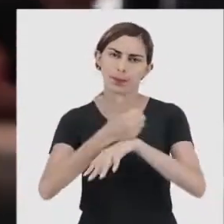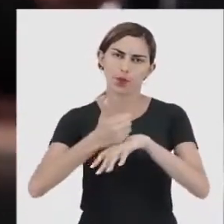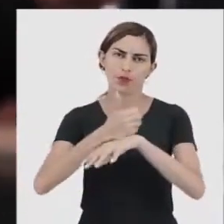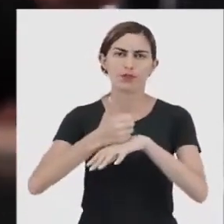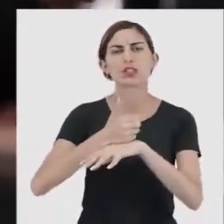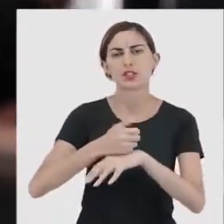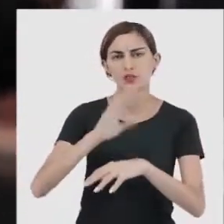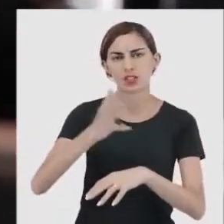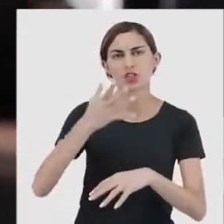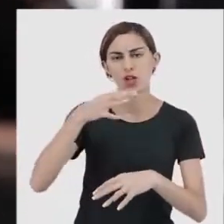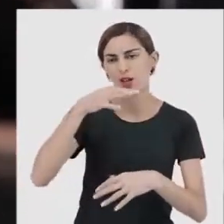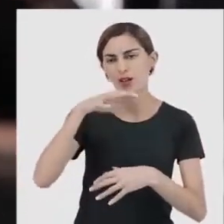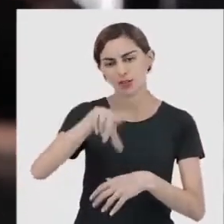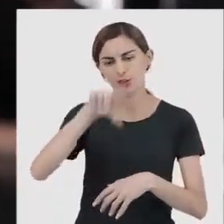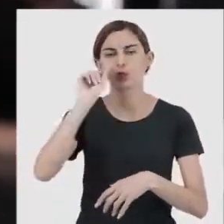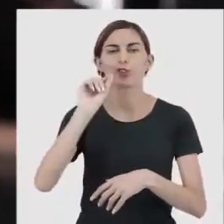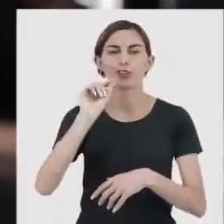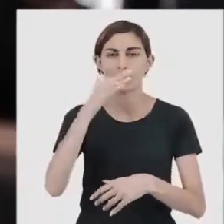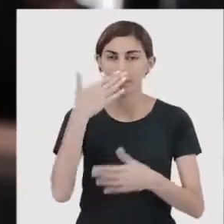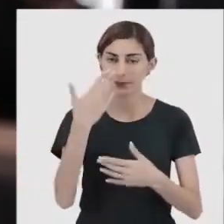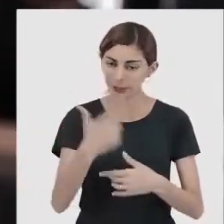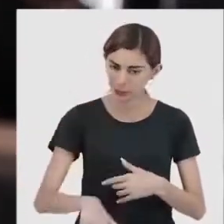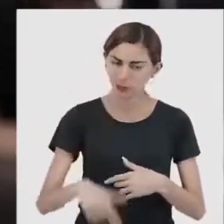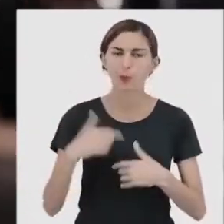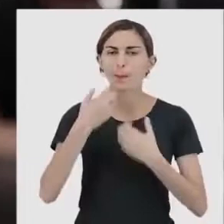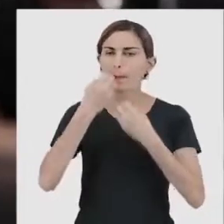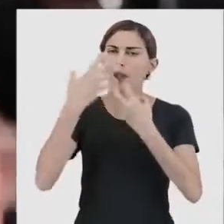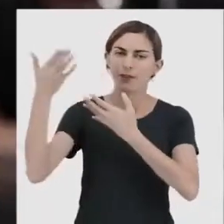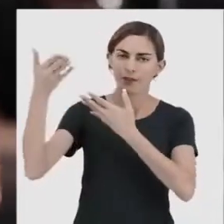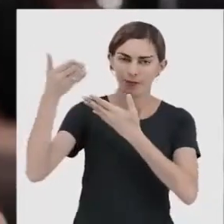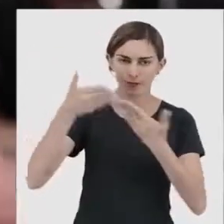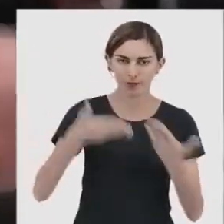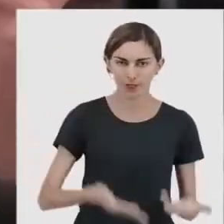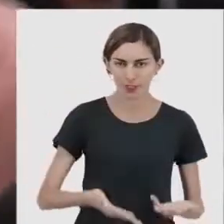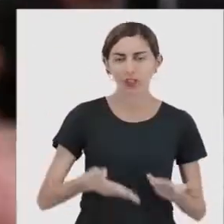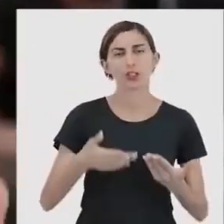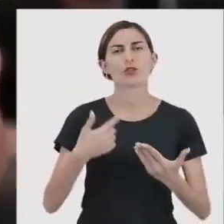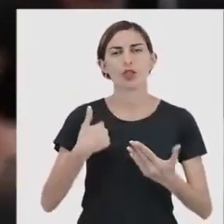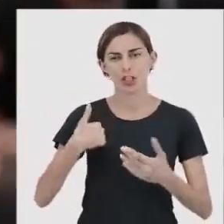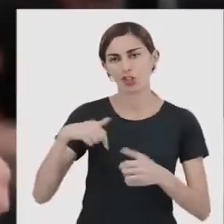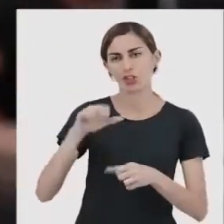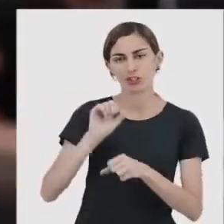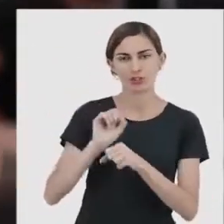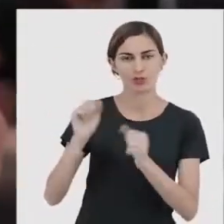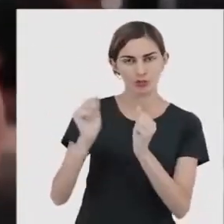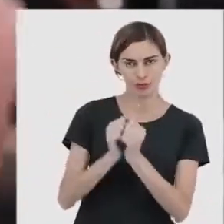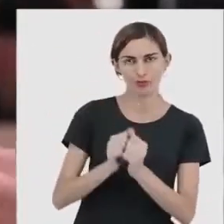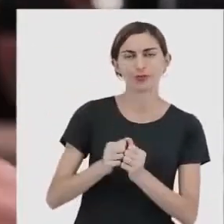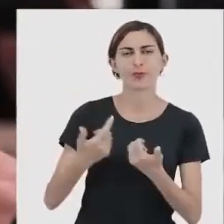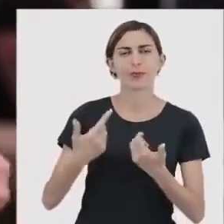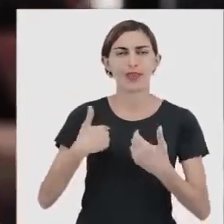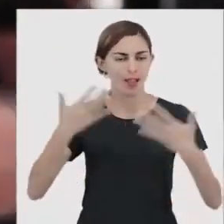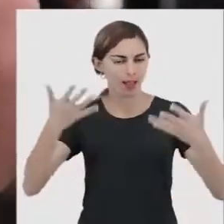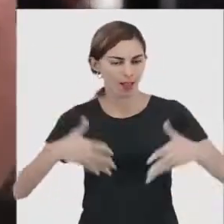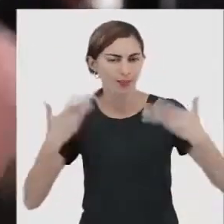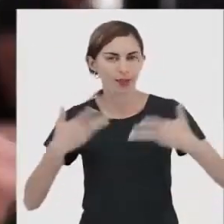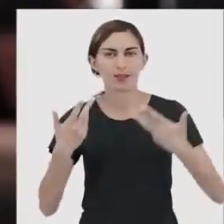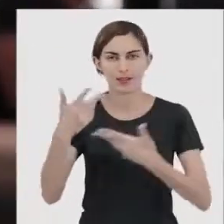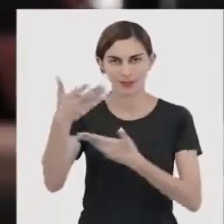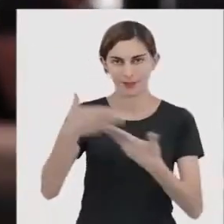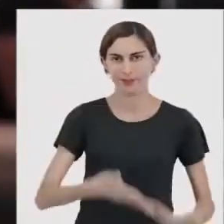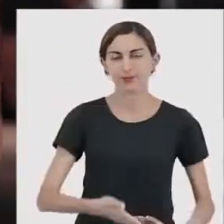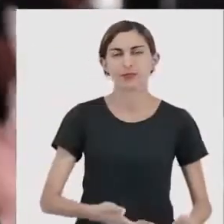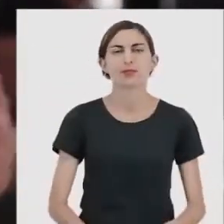dentro da profissão que você já abraçou e aquela que você já atuou. Mais uma vez, sejam muito bem-vindos e contem conosco